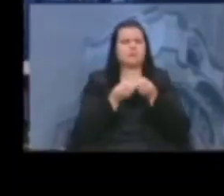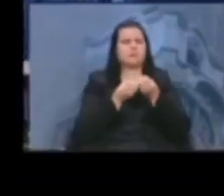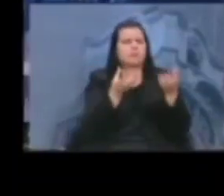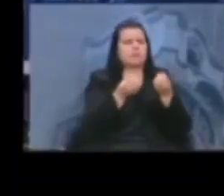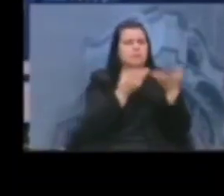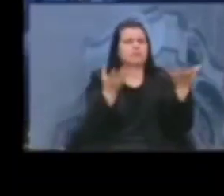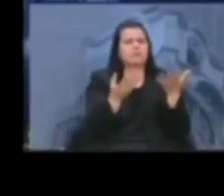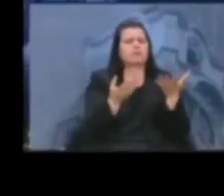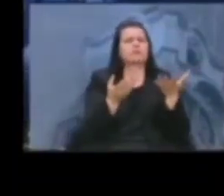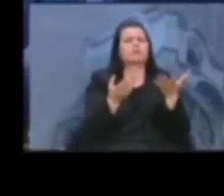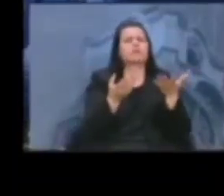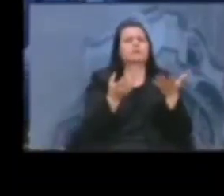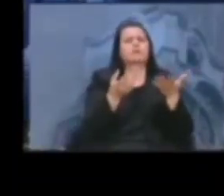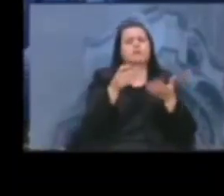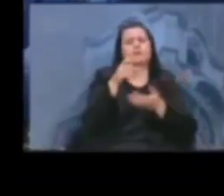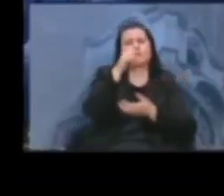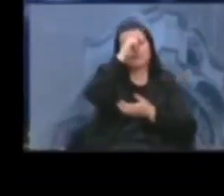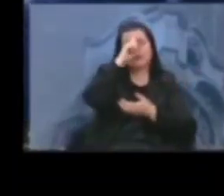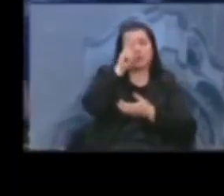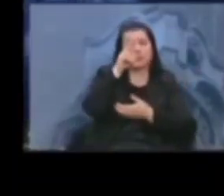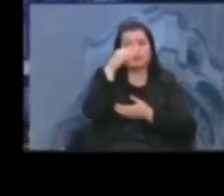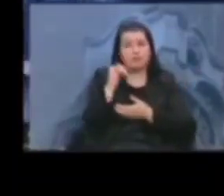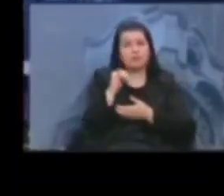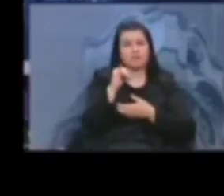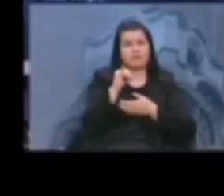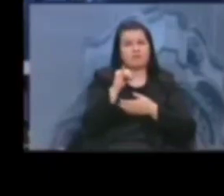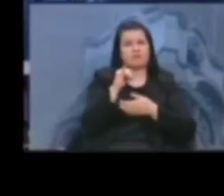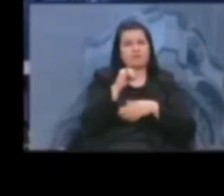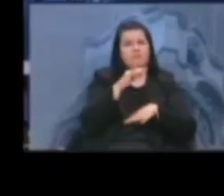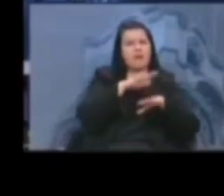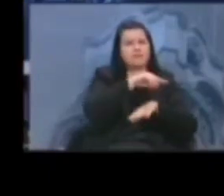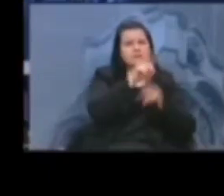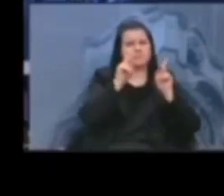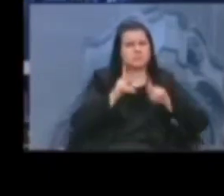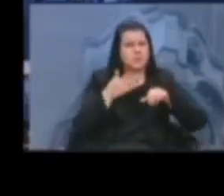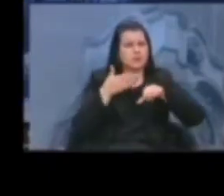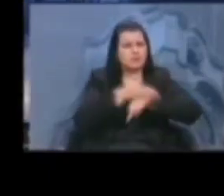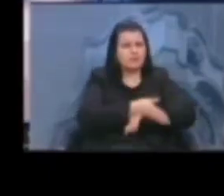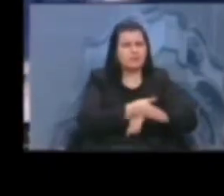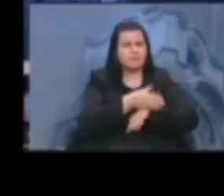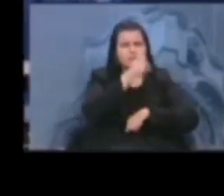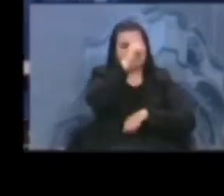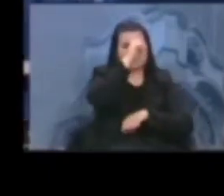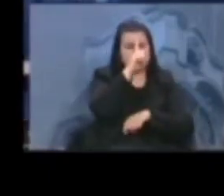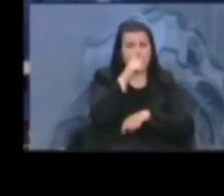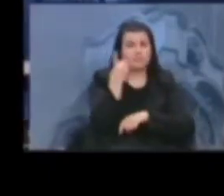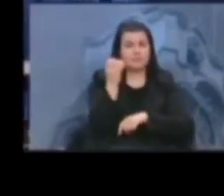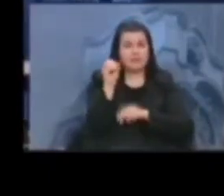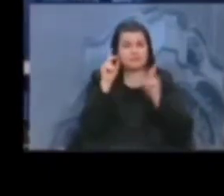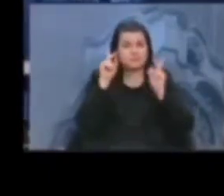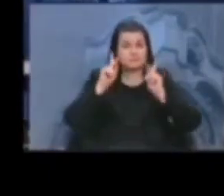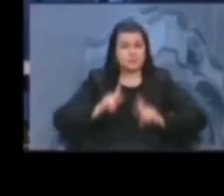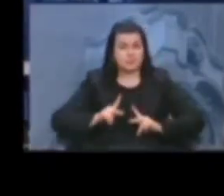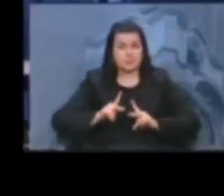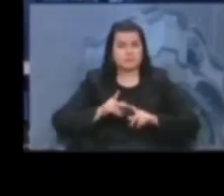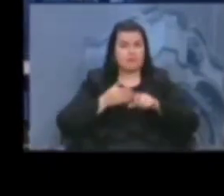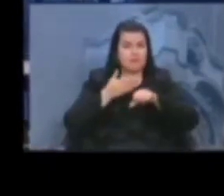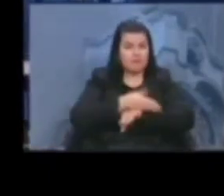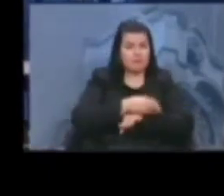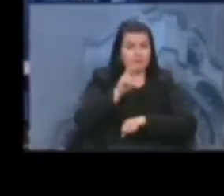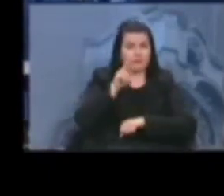de UTI para forçar as pessoas a se infectarem, para entrarem nos leitos de UTI, sendo que a cada 10 que entram, 8 morrem.